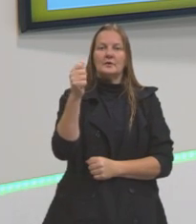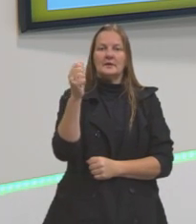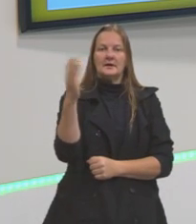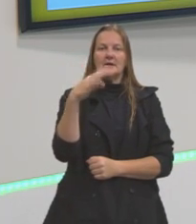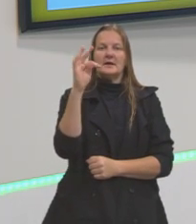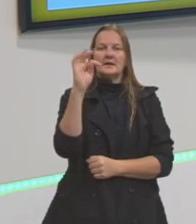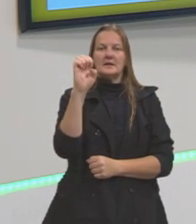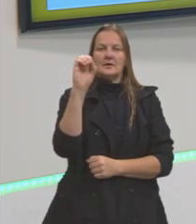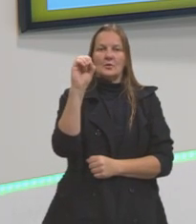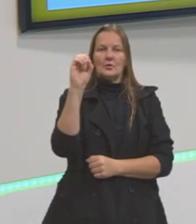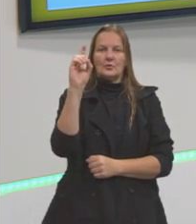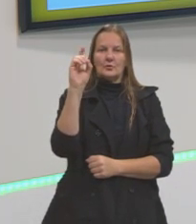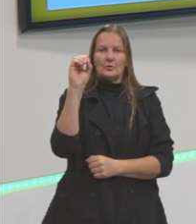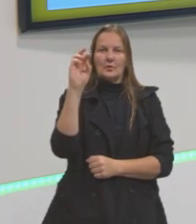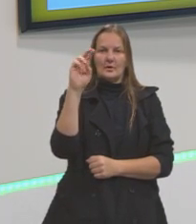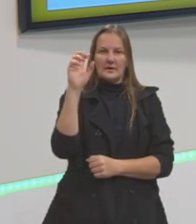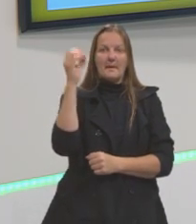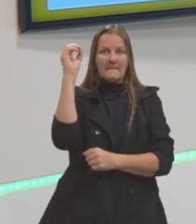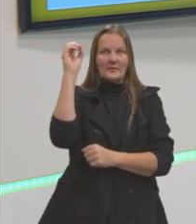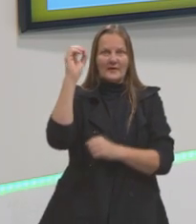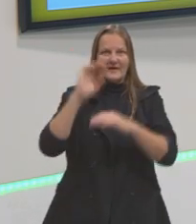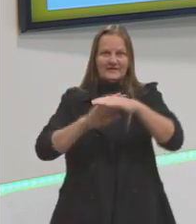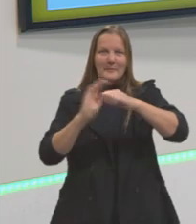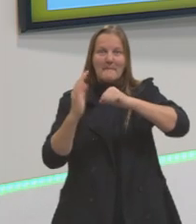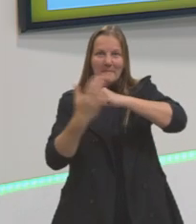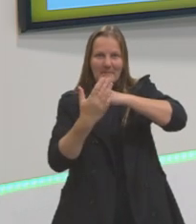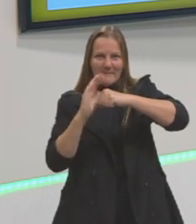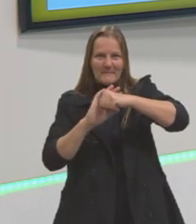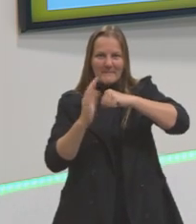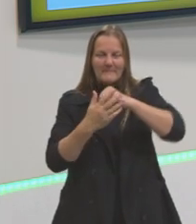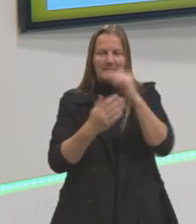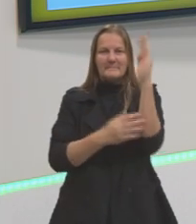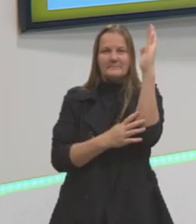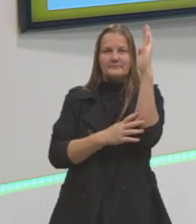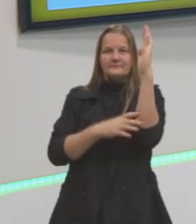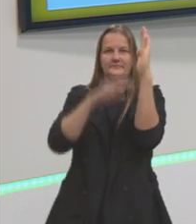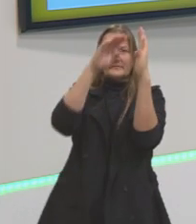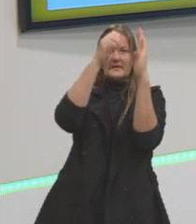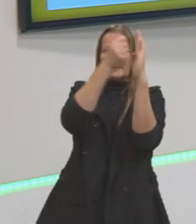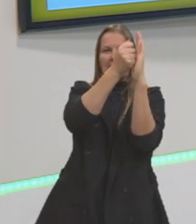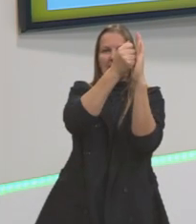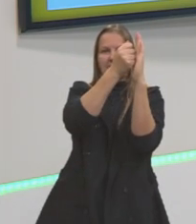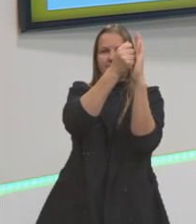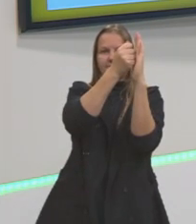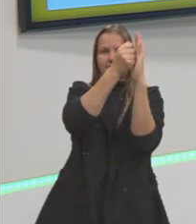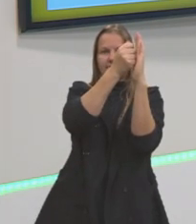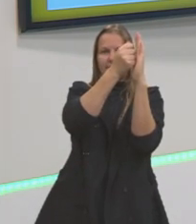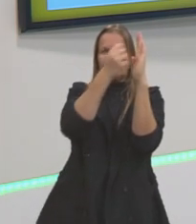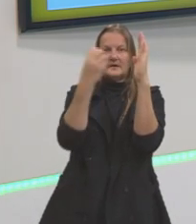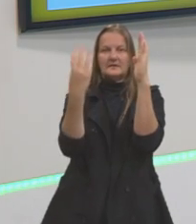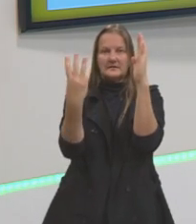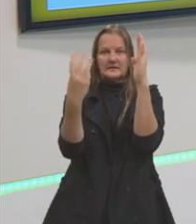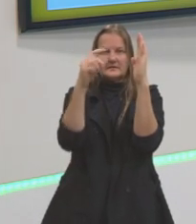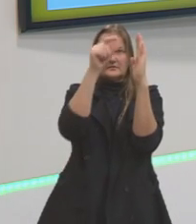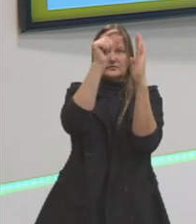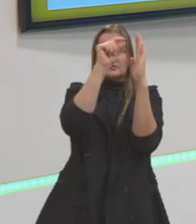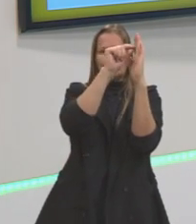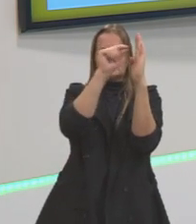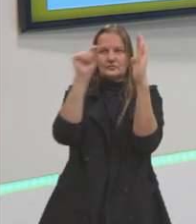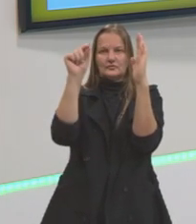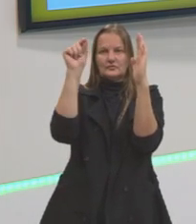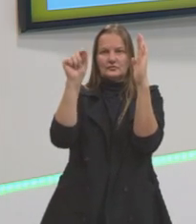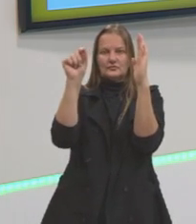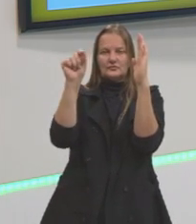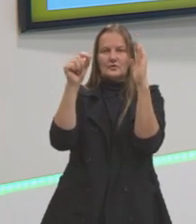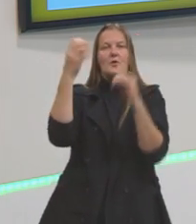nesse quadrante, e esse quadrante seria uma localização A3. Então, importante, e esse aqui, claro, é um mapa